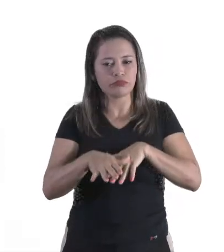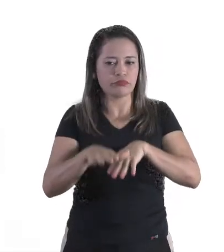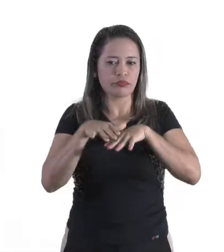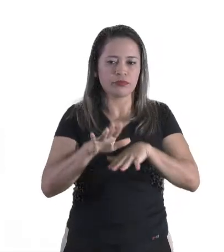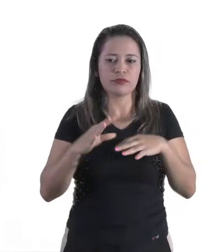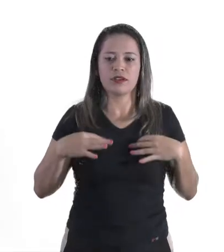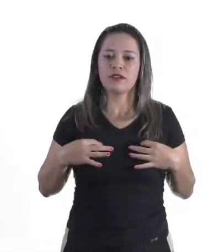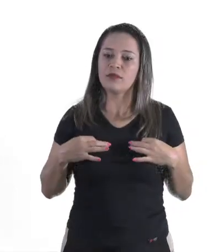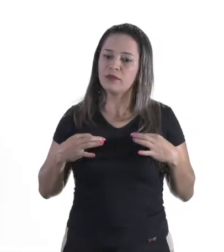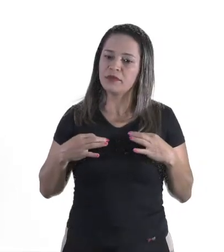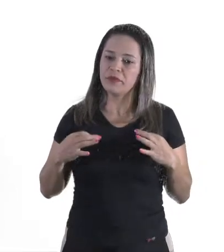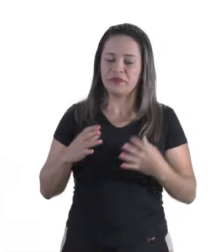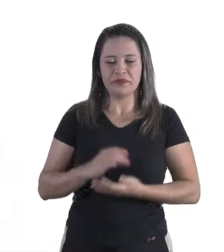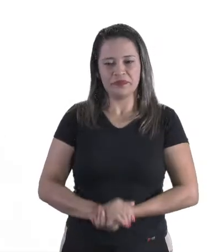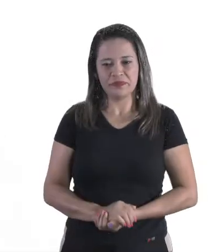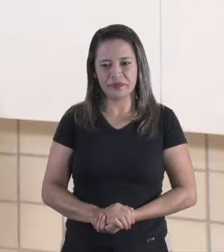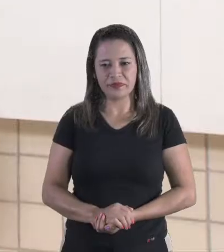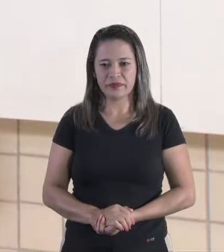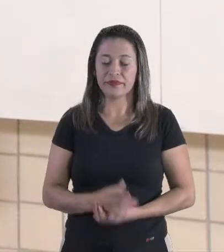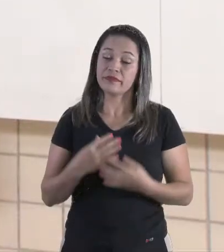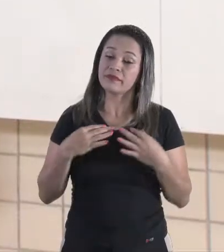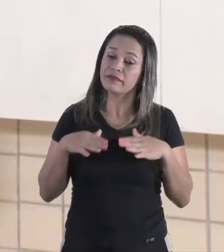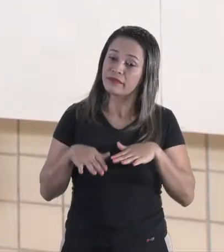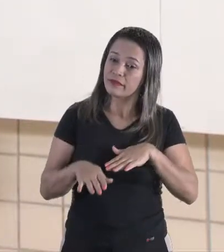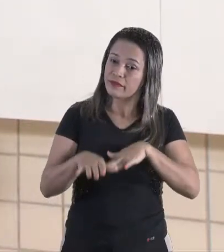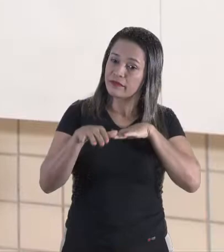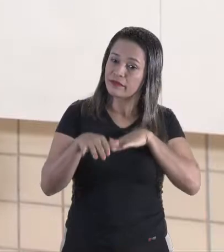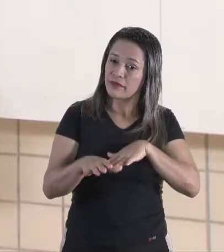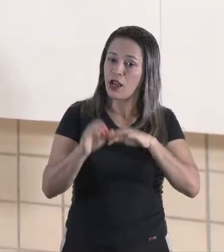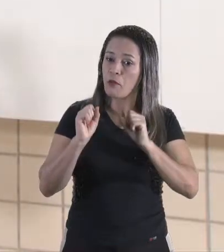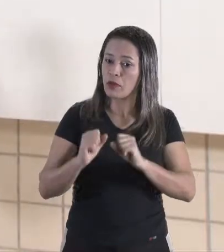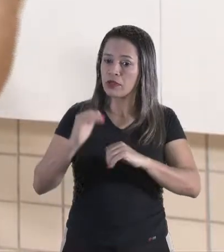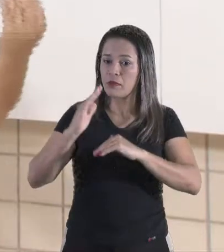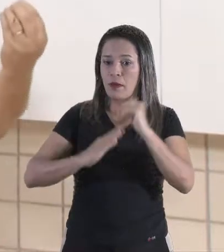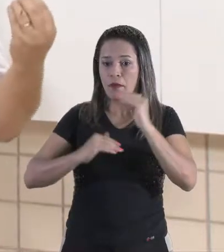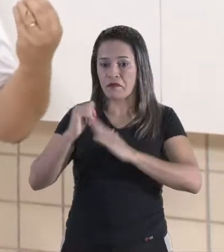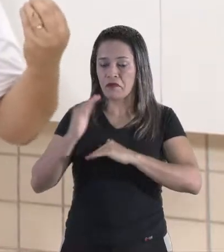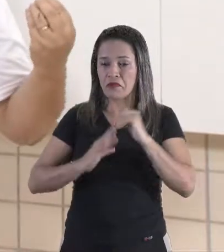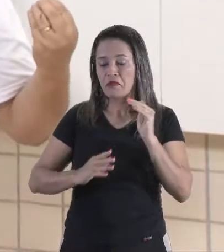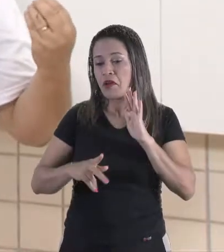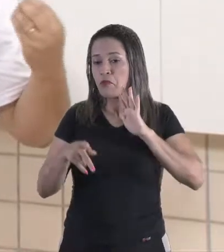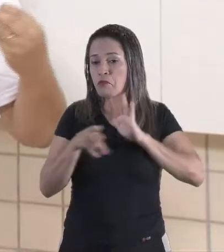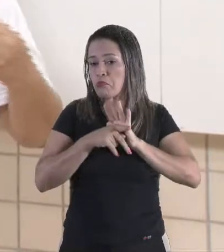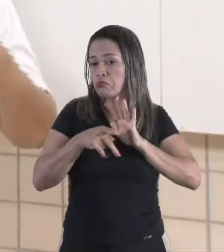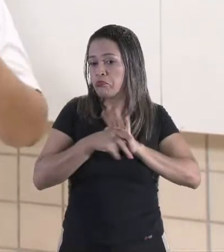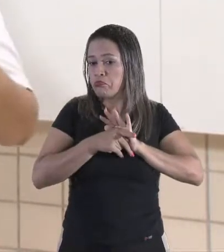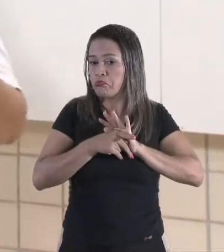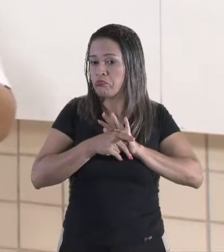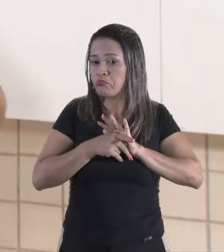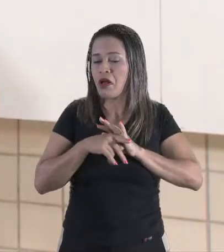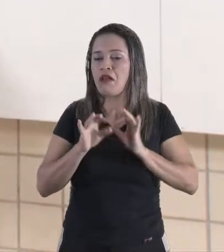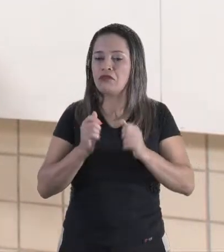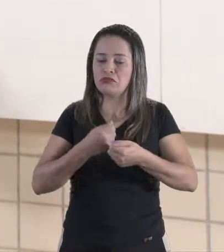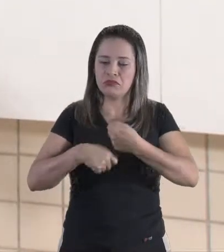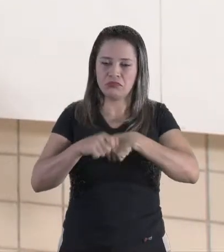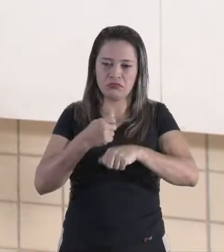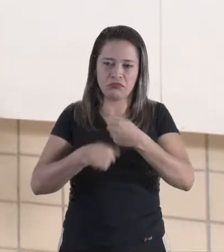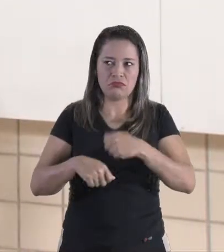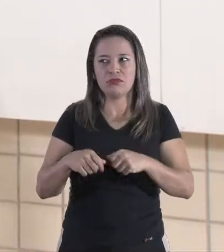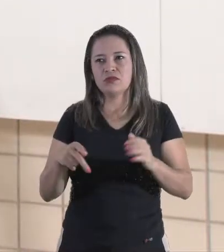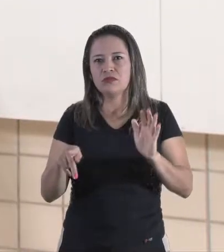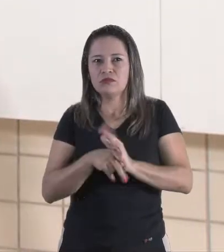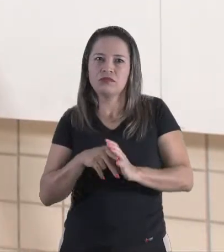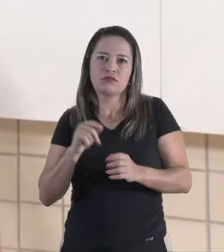roupas. E a costureira também, ela pode ser uma profissional autônoma. Ela vai administrar o que ela